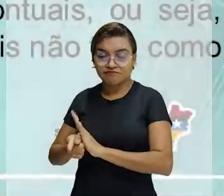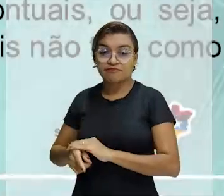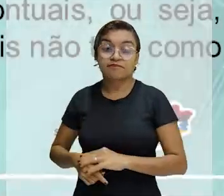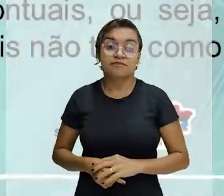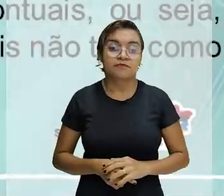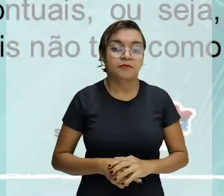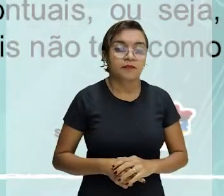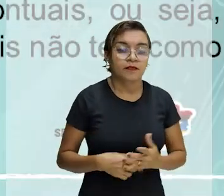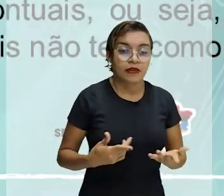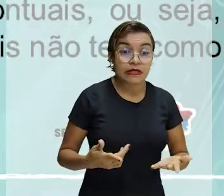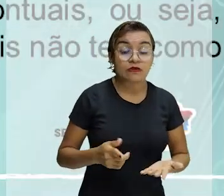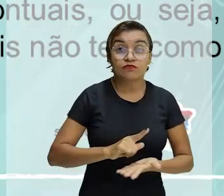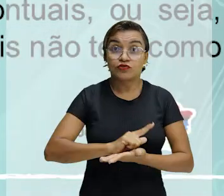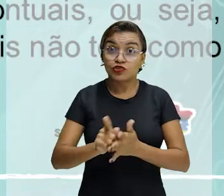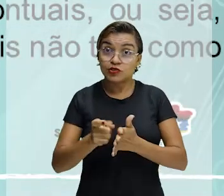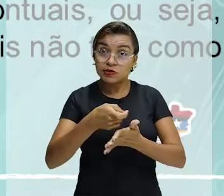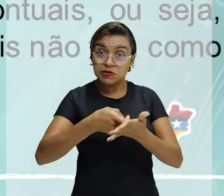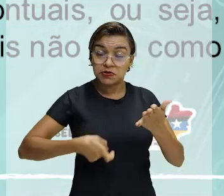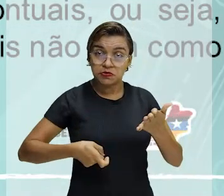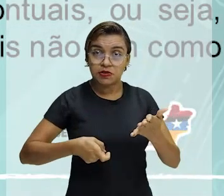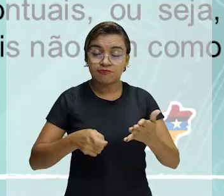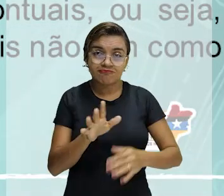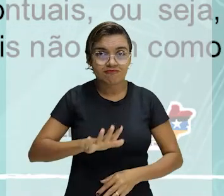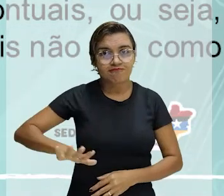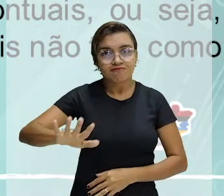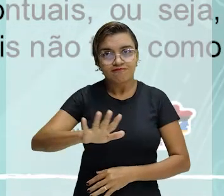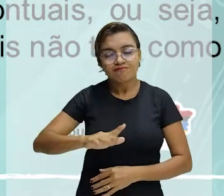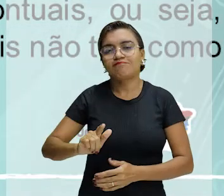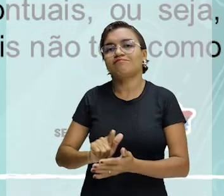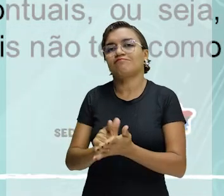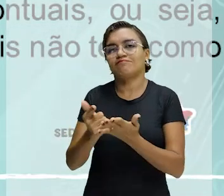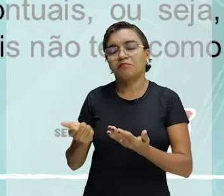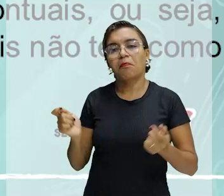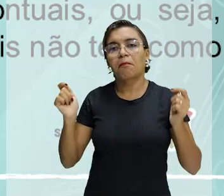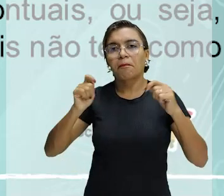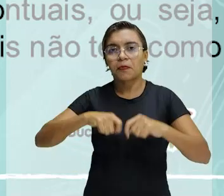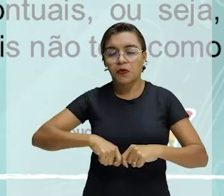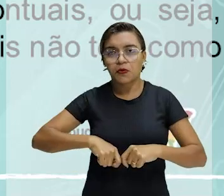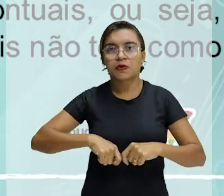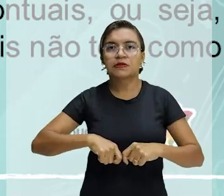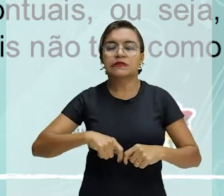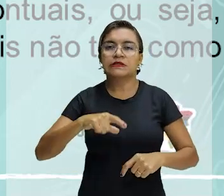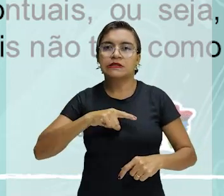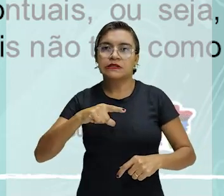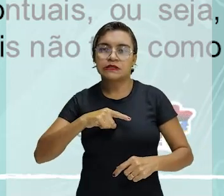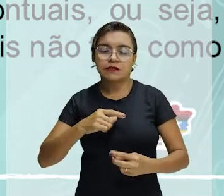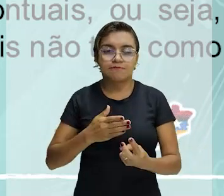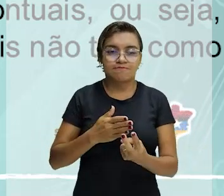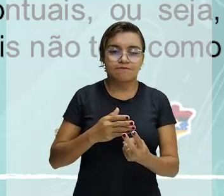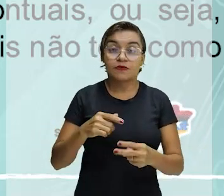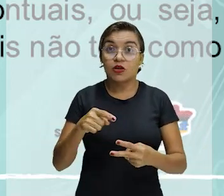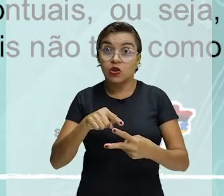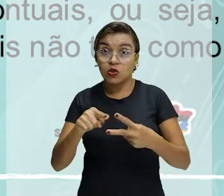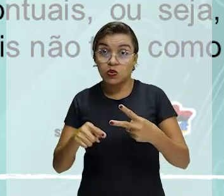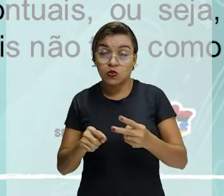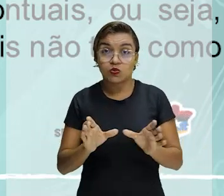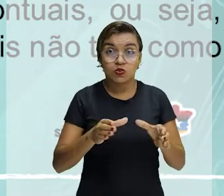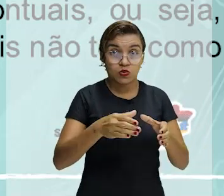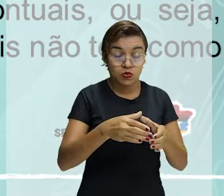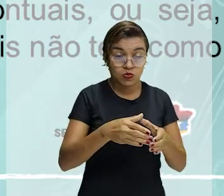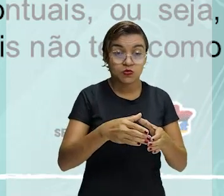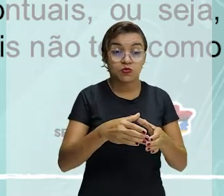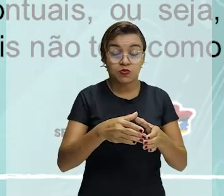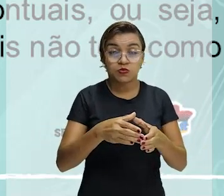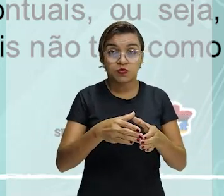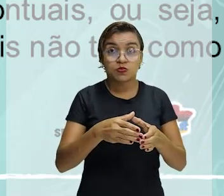Os gêneros textuais do universo jornalístico podem ser divididos em dois grandes grupos. Gêneros do